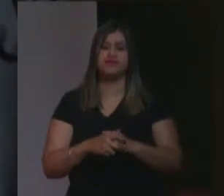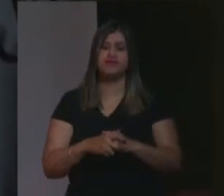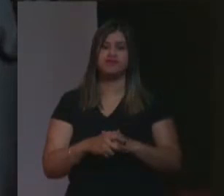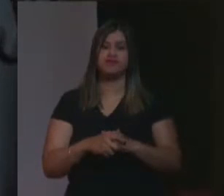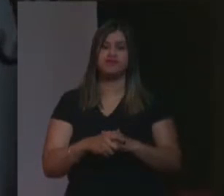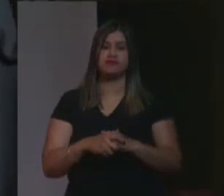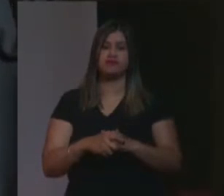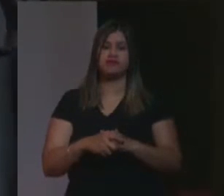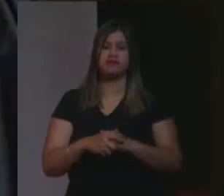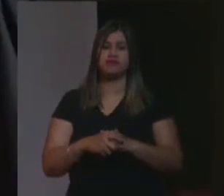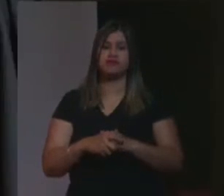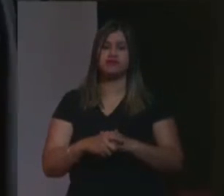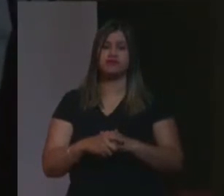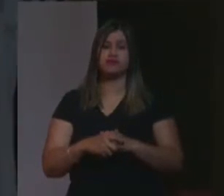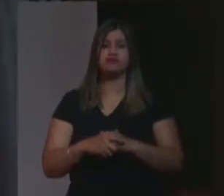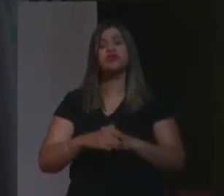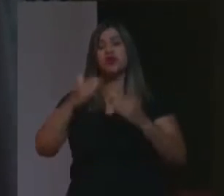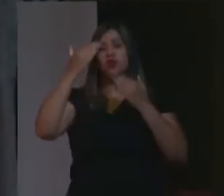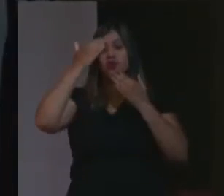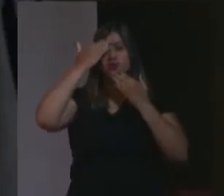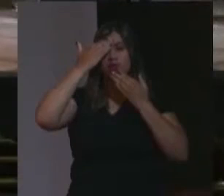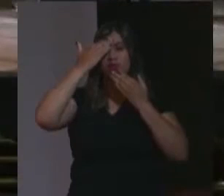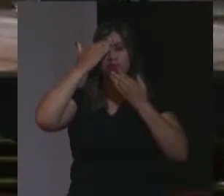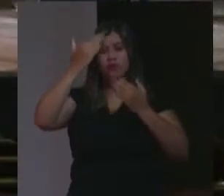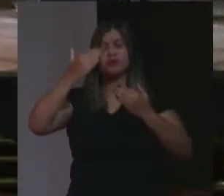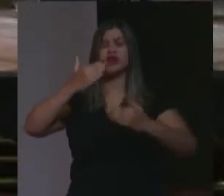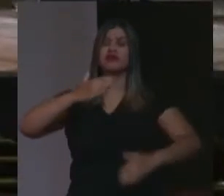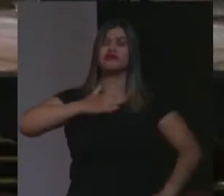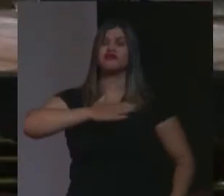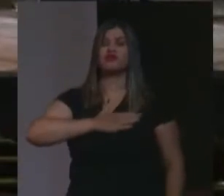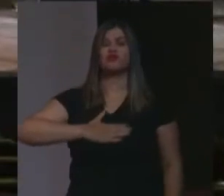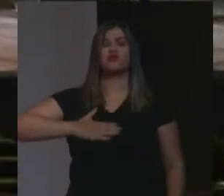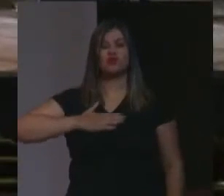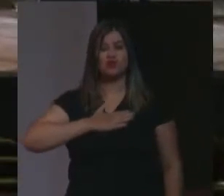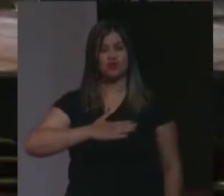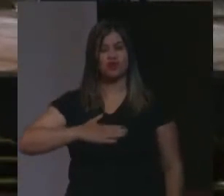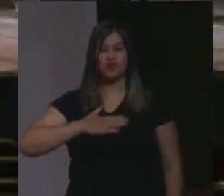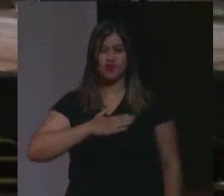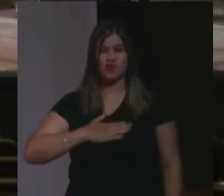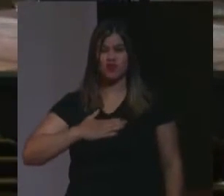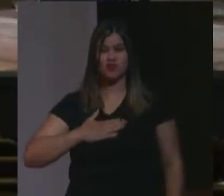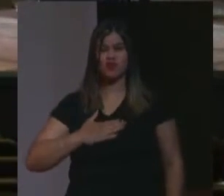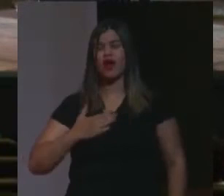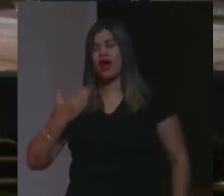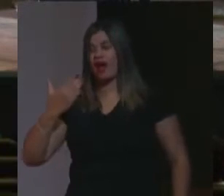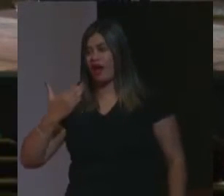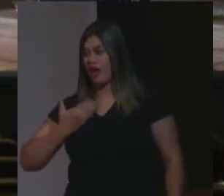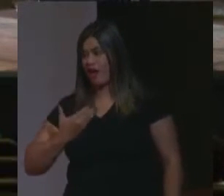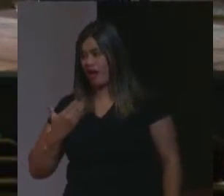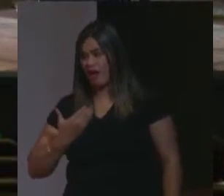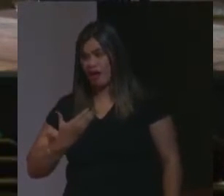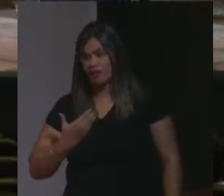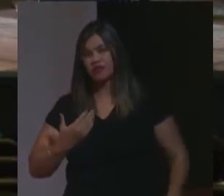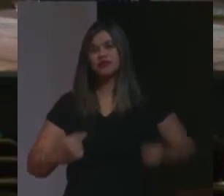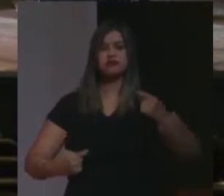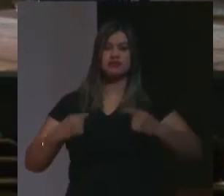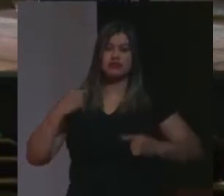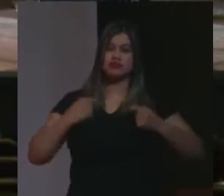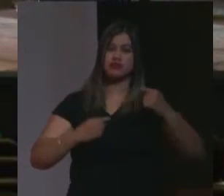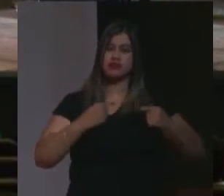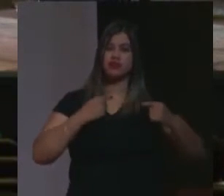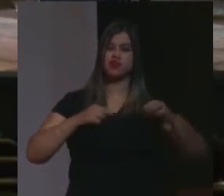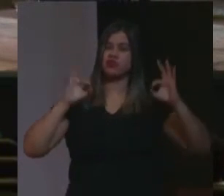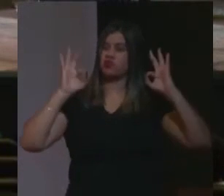excelências quiserem proclamar. Muito obrigado, foi um prazer participar, minhas amigas, desse debate de